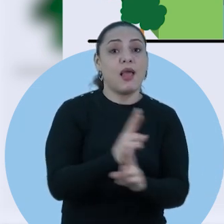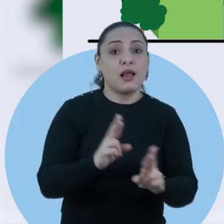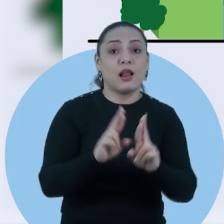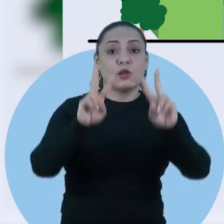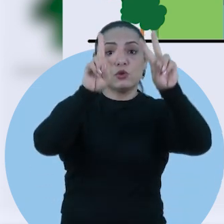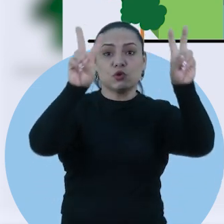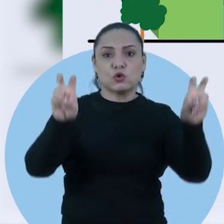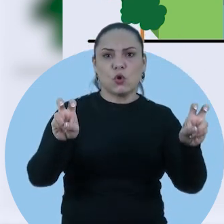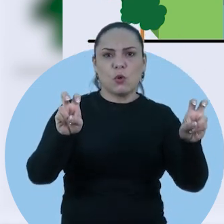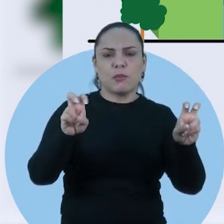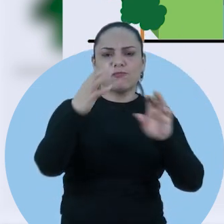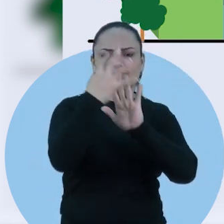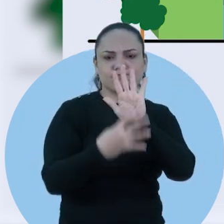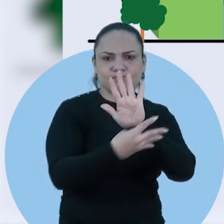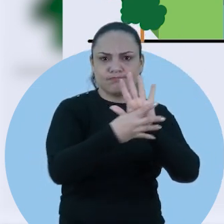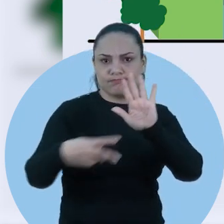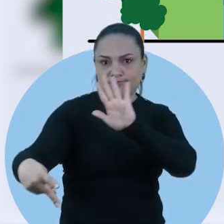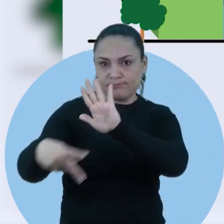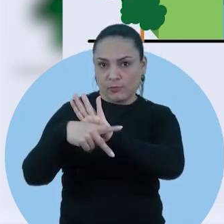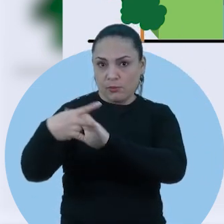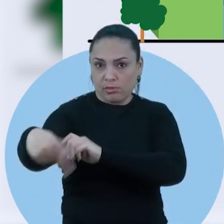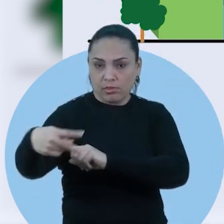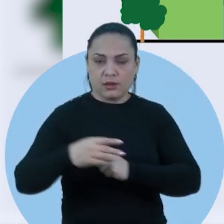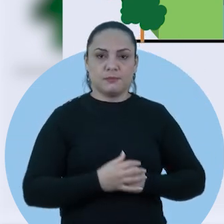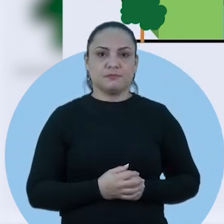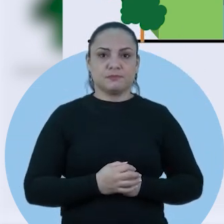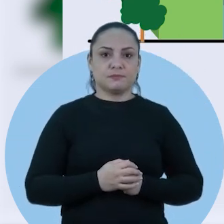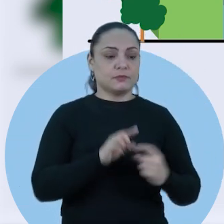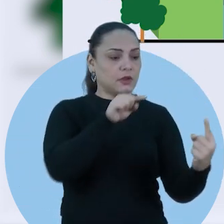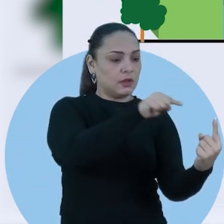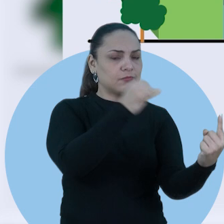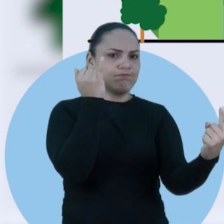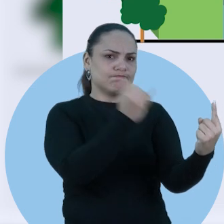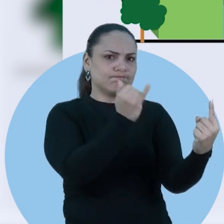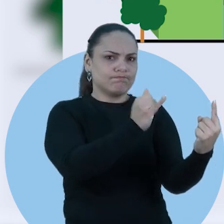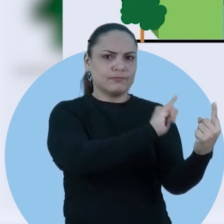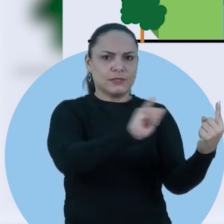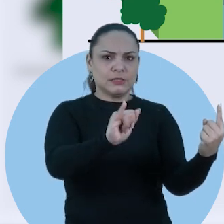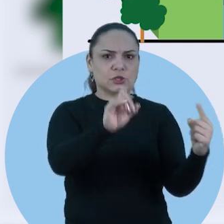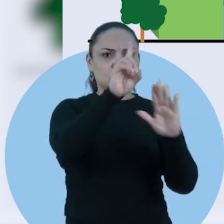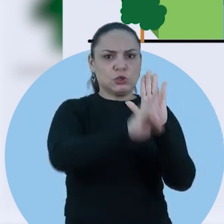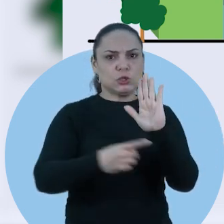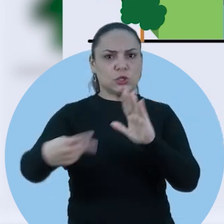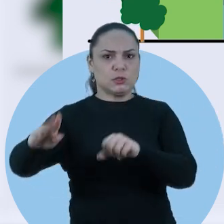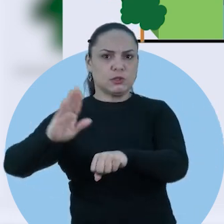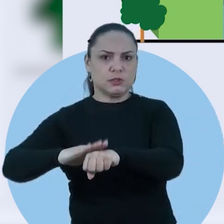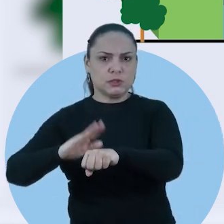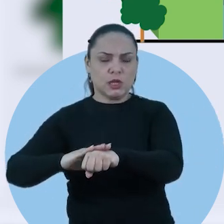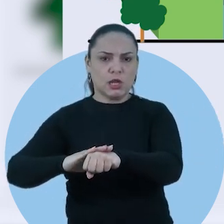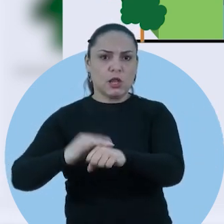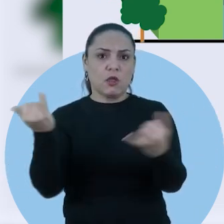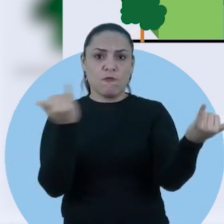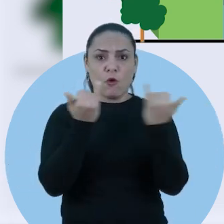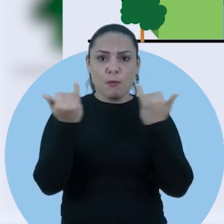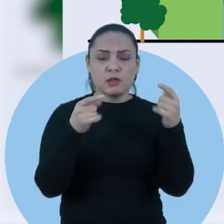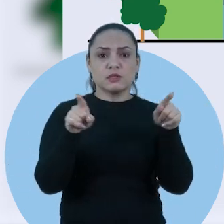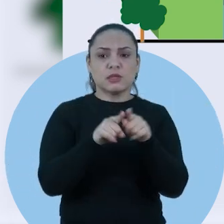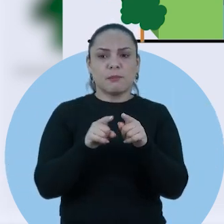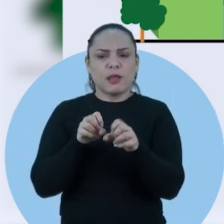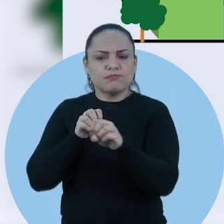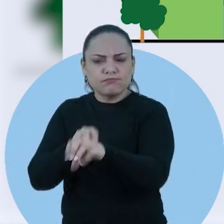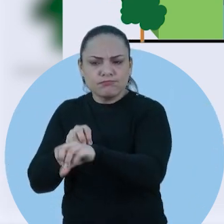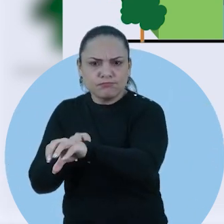relacionadas com o tratamento de dados pessoais. Ponto de contato para o exercício dos direitos dos titulares dos dados e